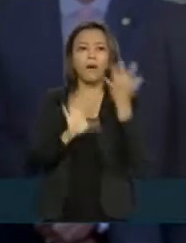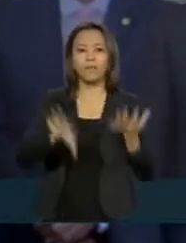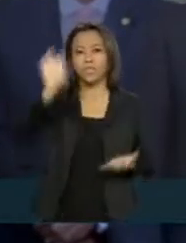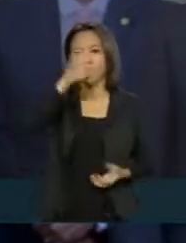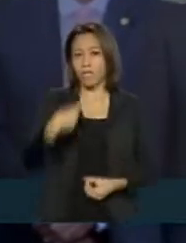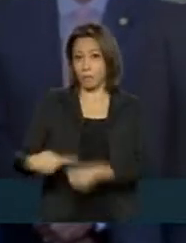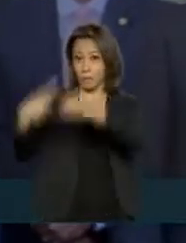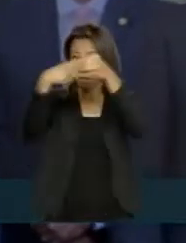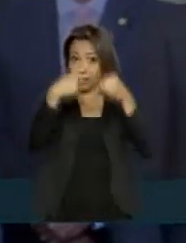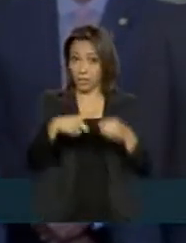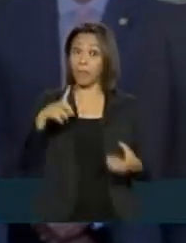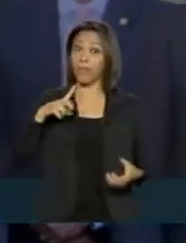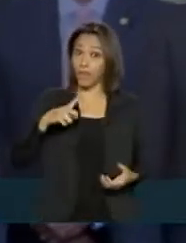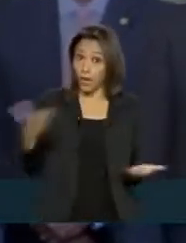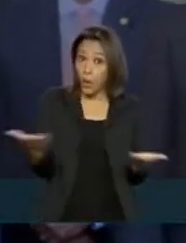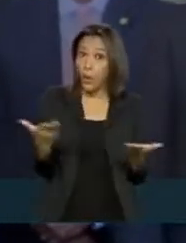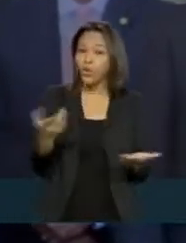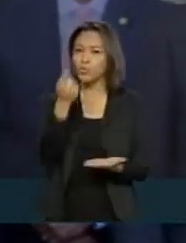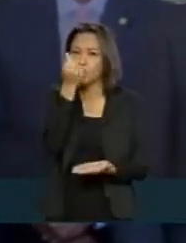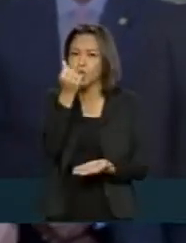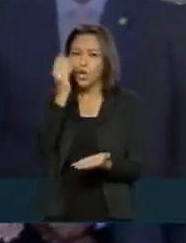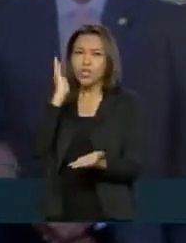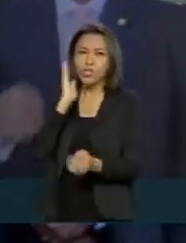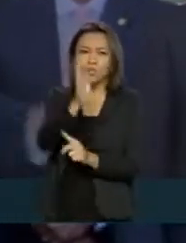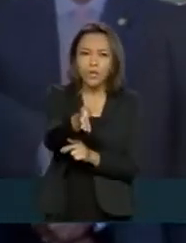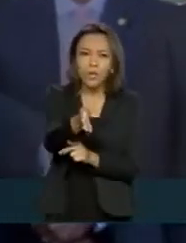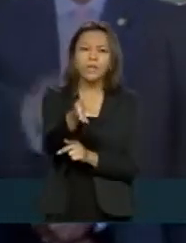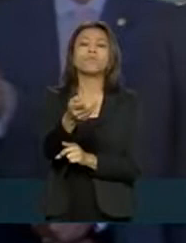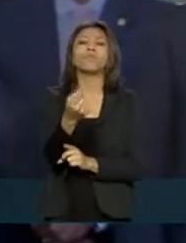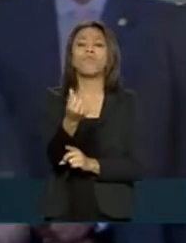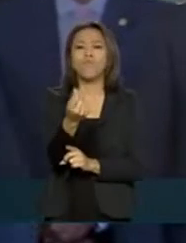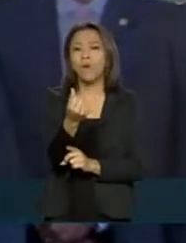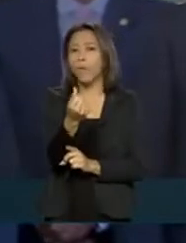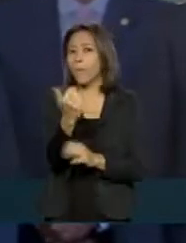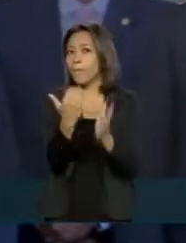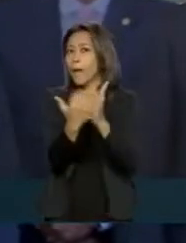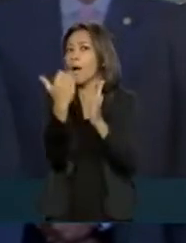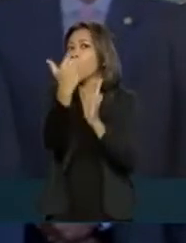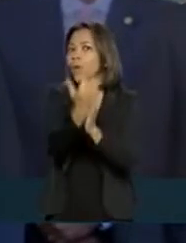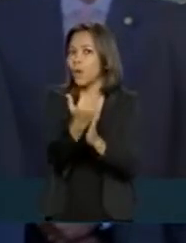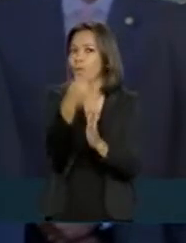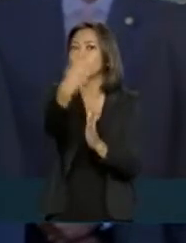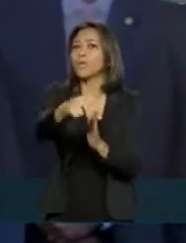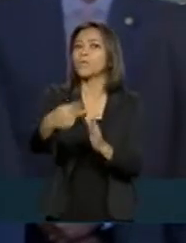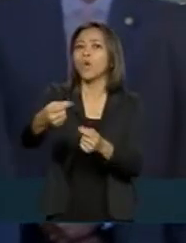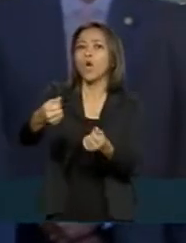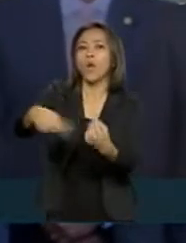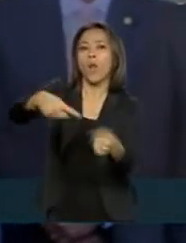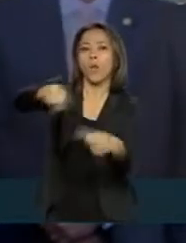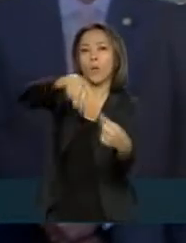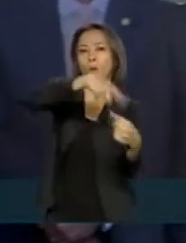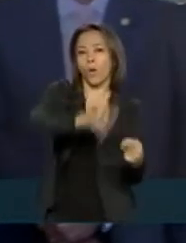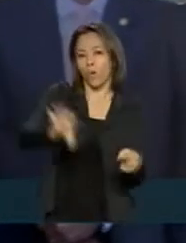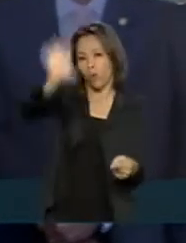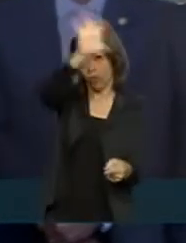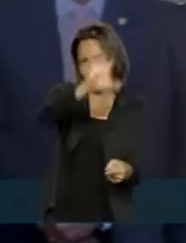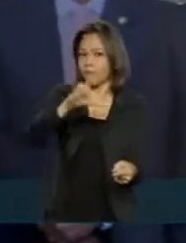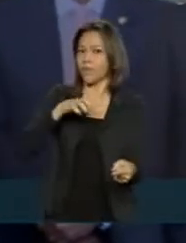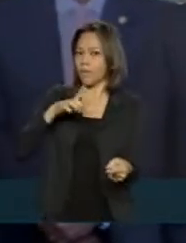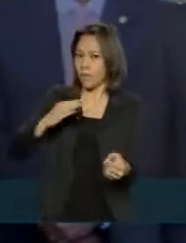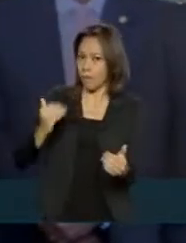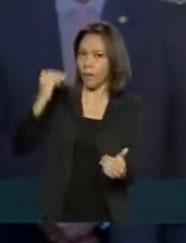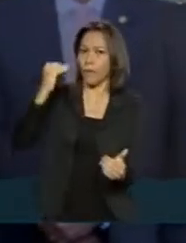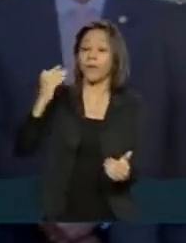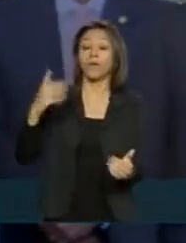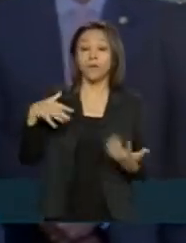hoje, em ajuda direta do governo federal, um valor até maior do que a sua queda de arrecadação. Então, no momento em que a